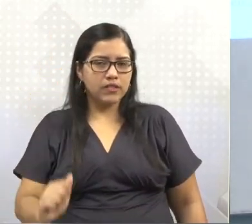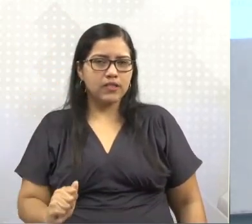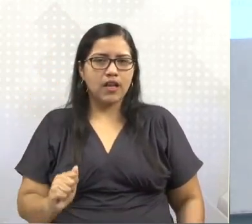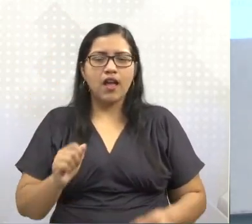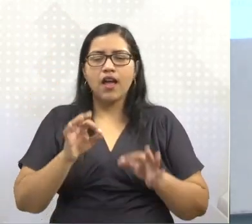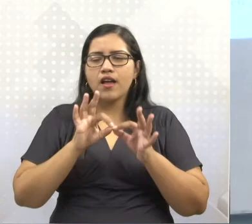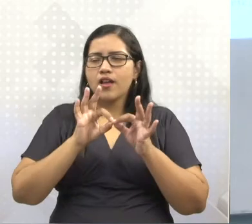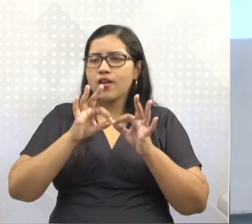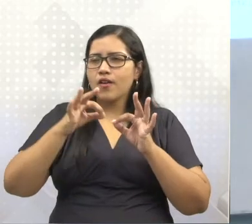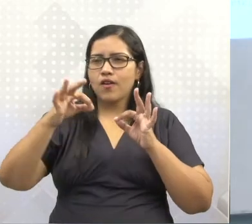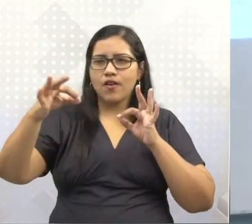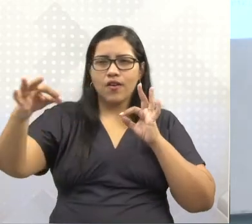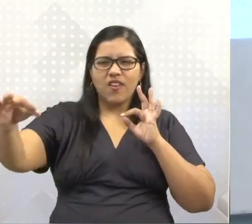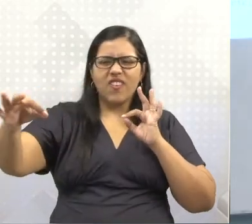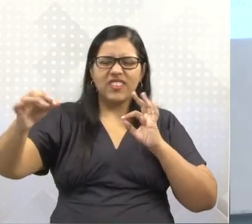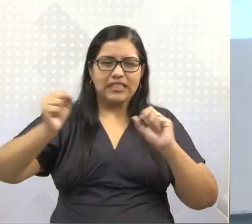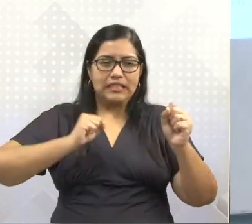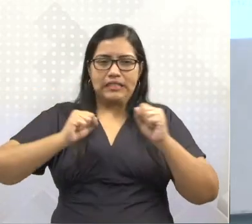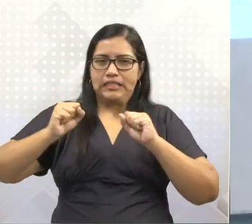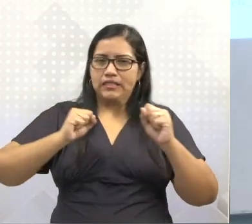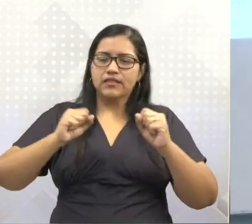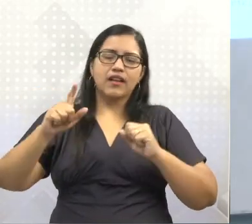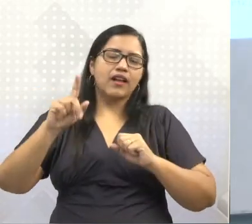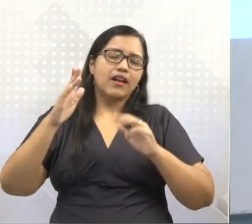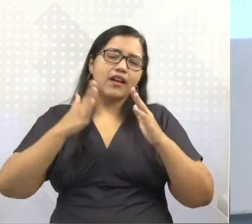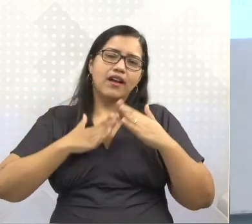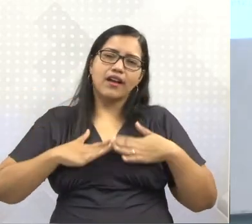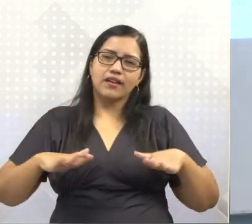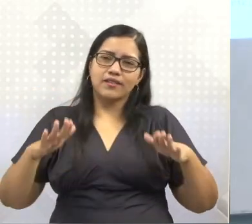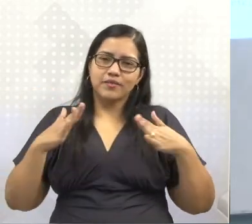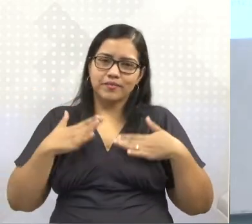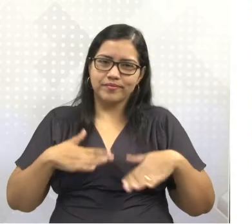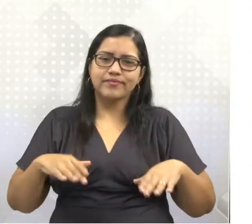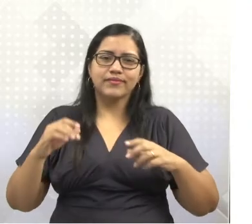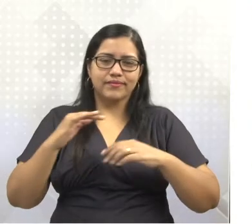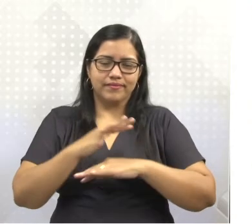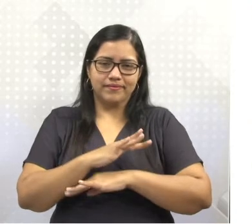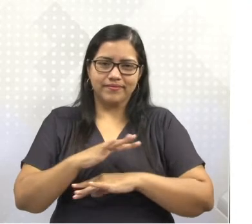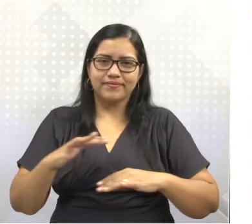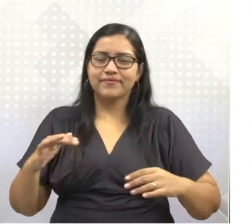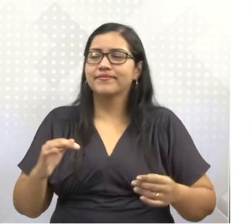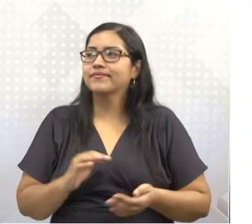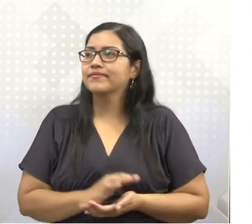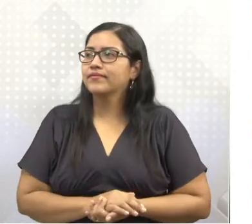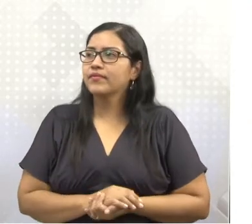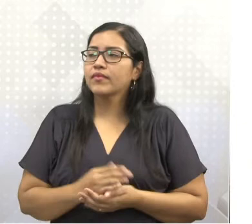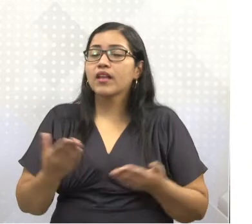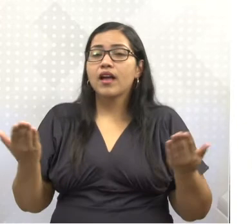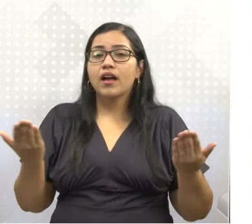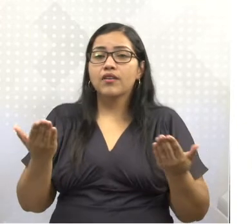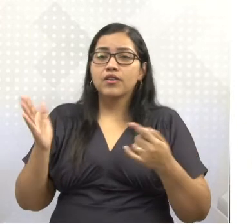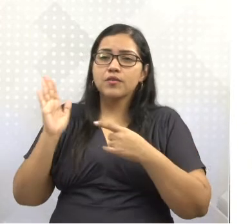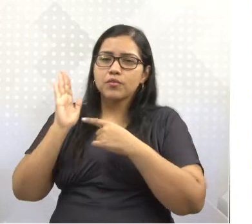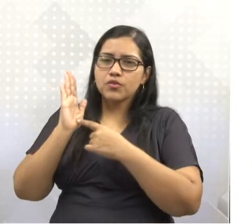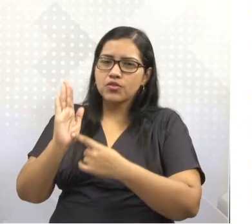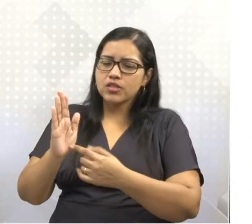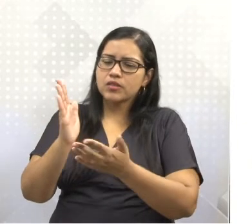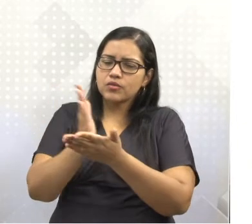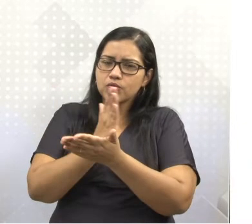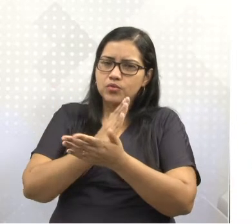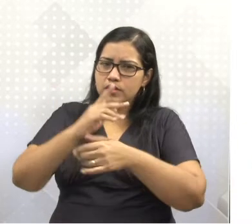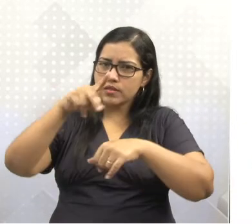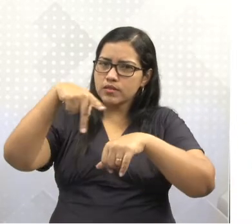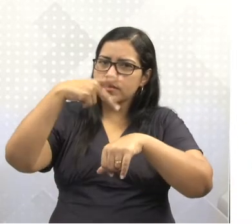longe de toda essa agitação que é a cidade. Aqui, nós vamos falar de alguns principais países